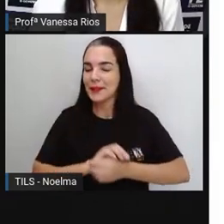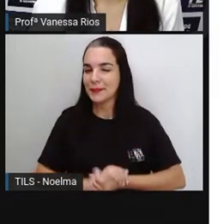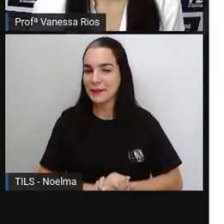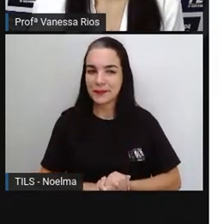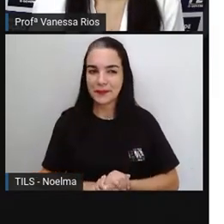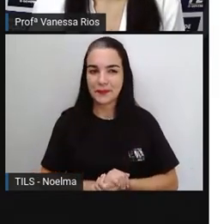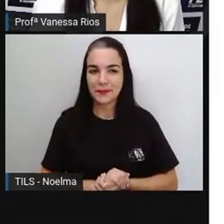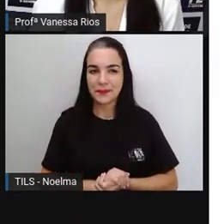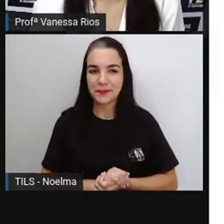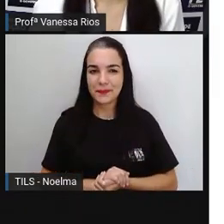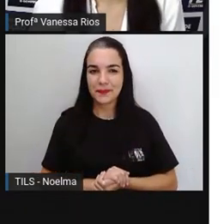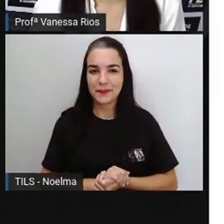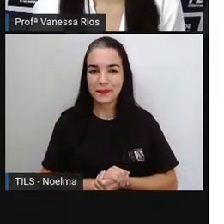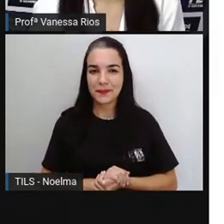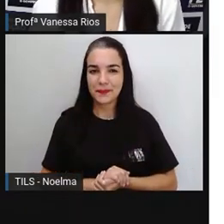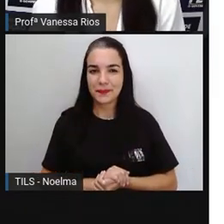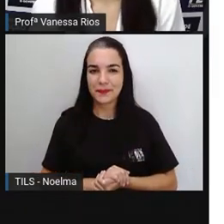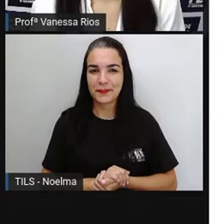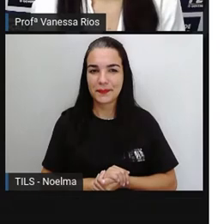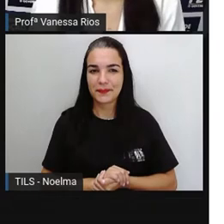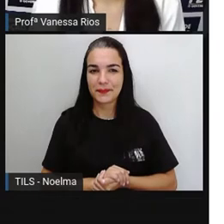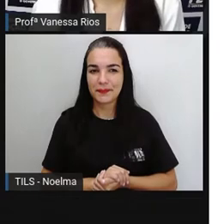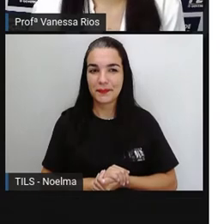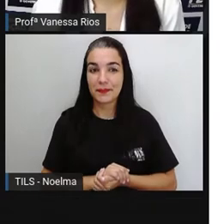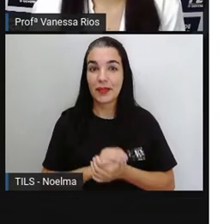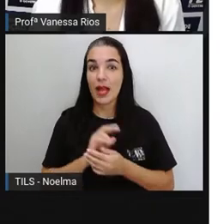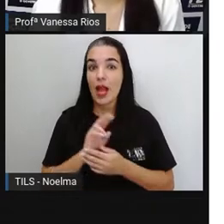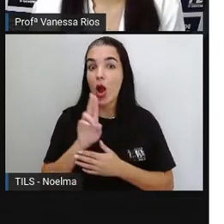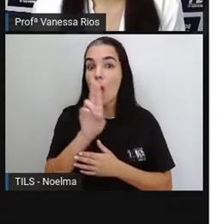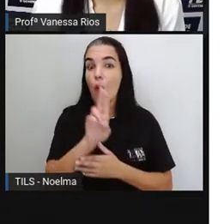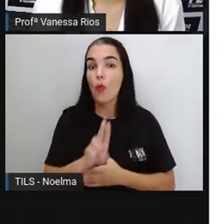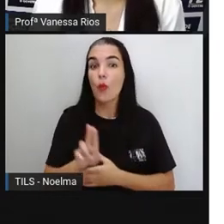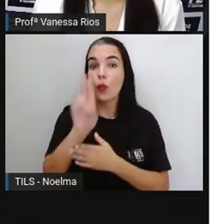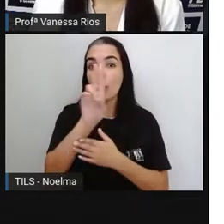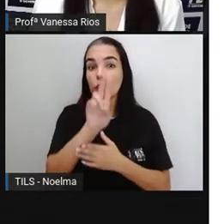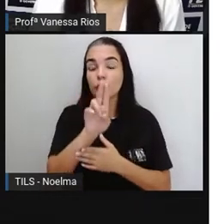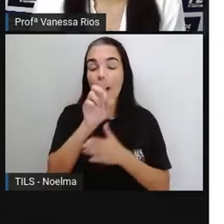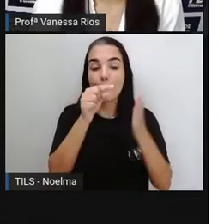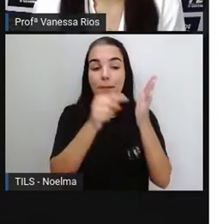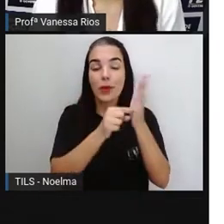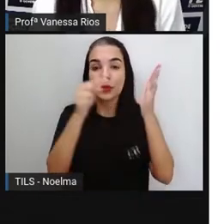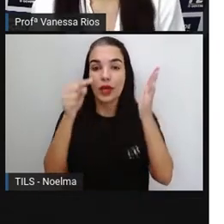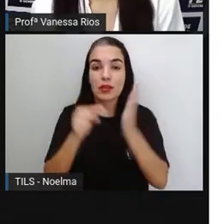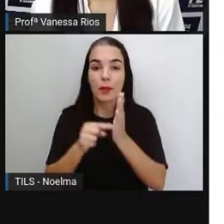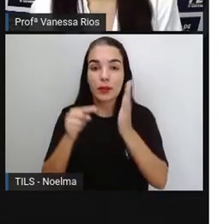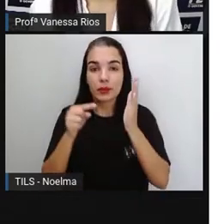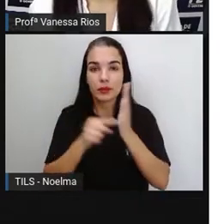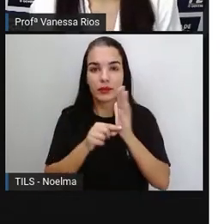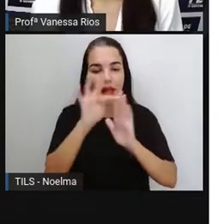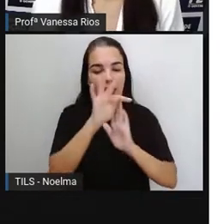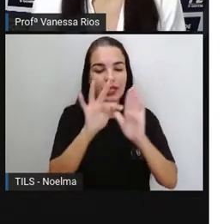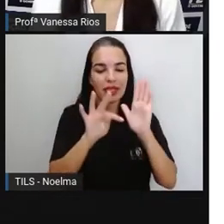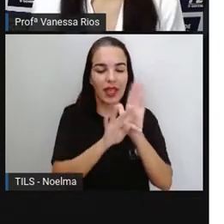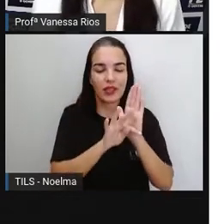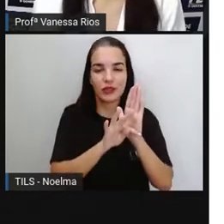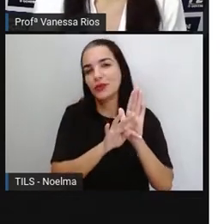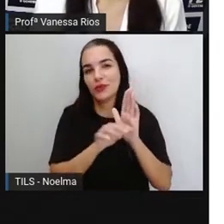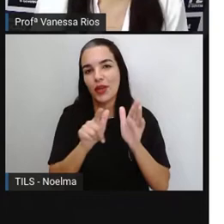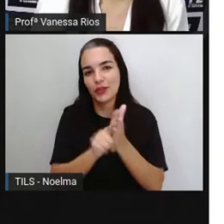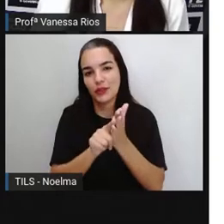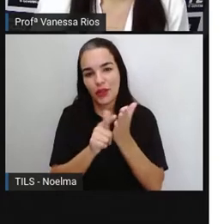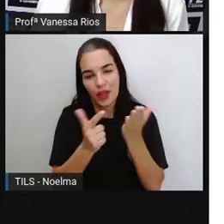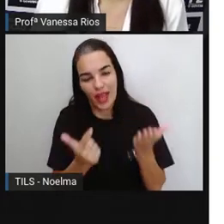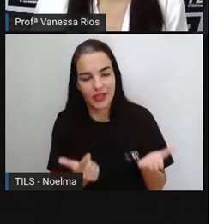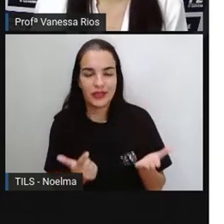linguagens, nós vamos estudar sobre o uso da pontuação em textos jornalísticos. A gente já